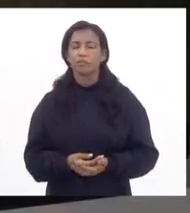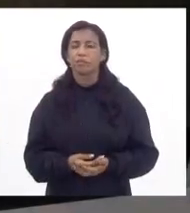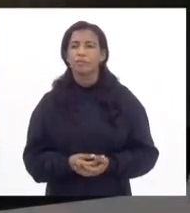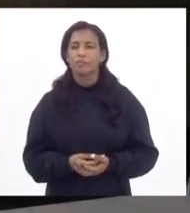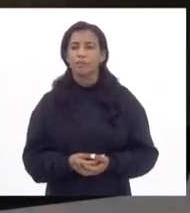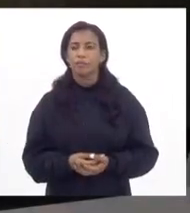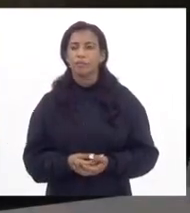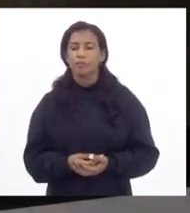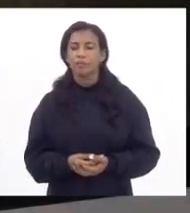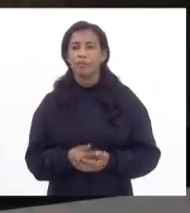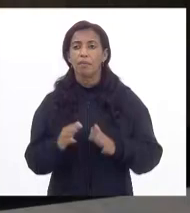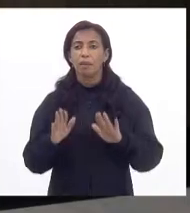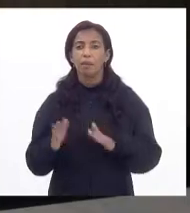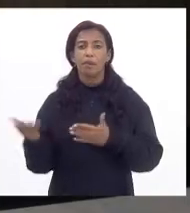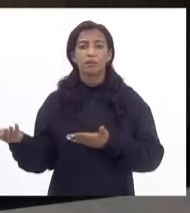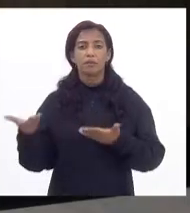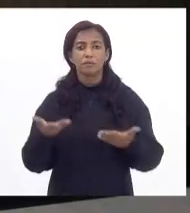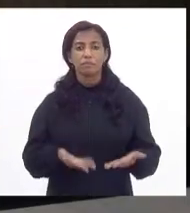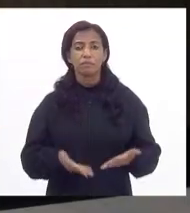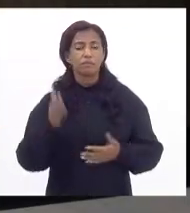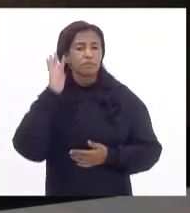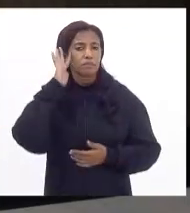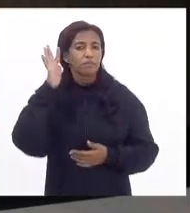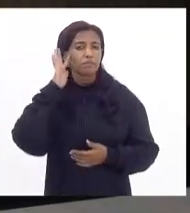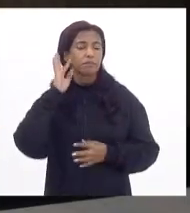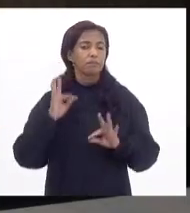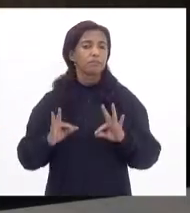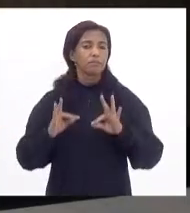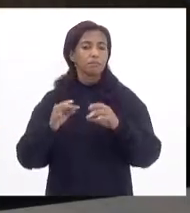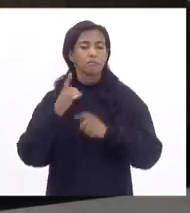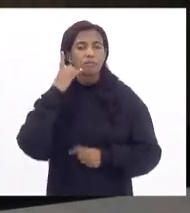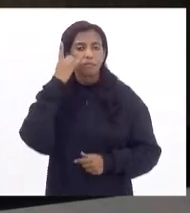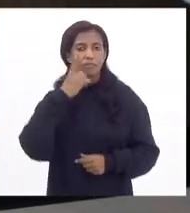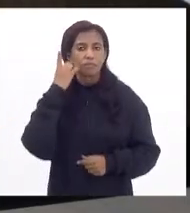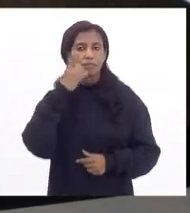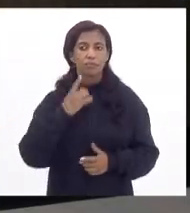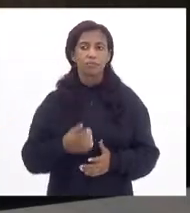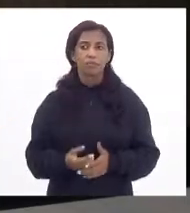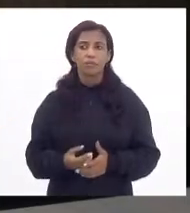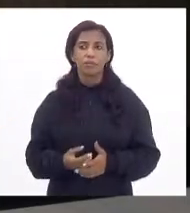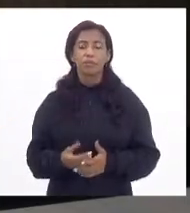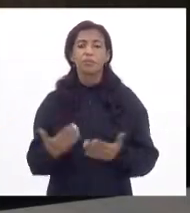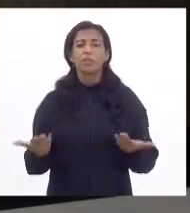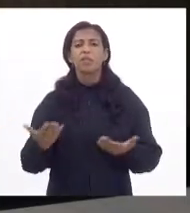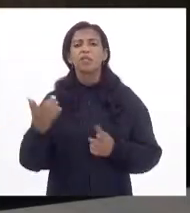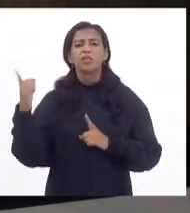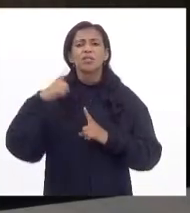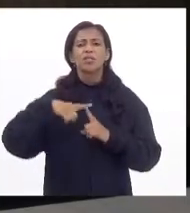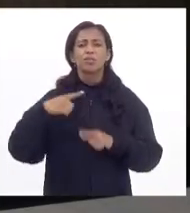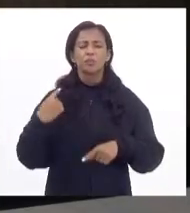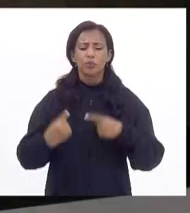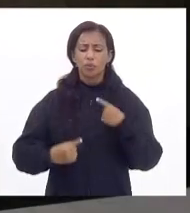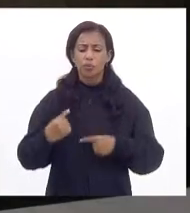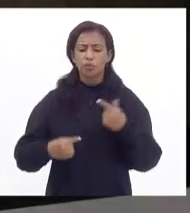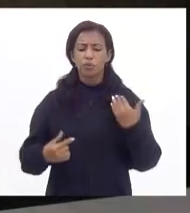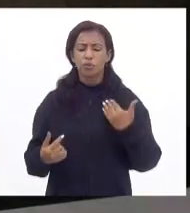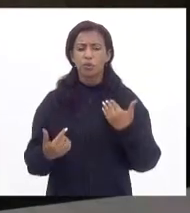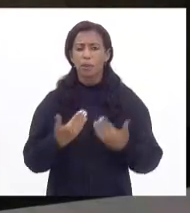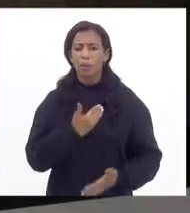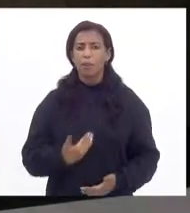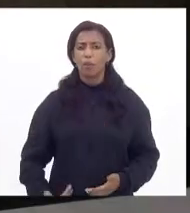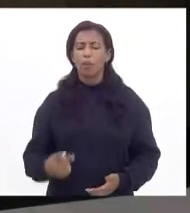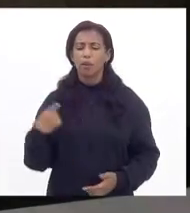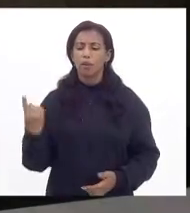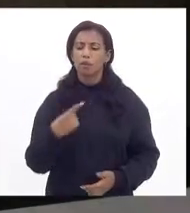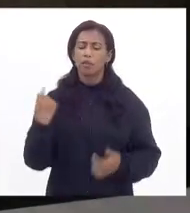favorável. Mas trazer aqui também uma reflexão para todos os deputados de que tipo de política pública nós precisamos fazer